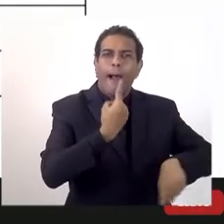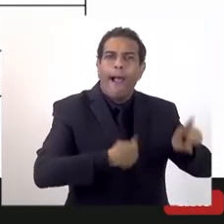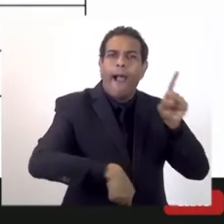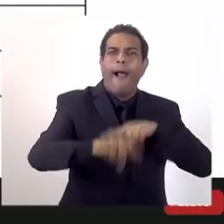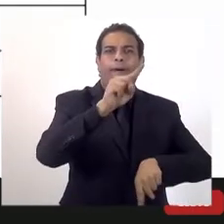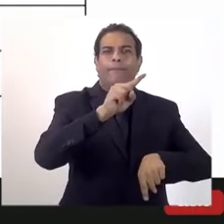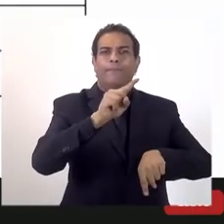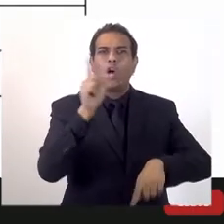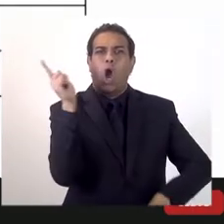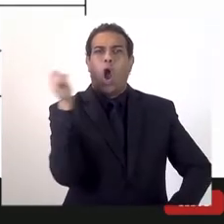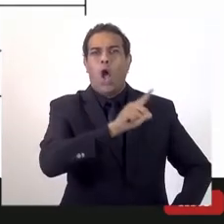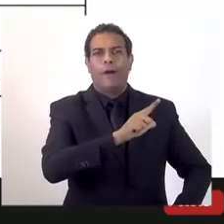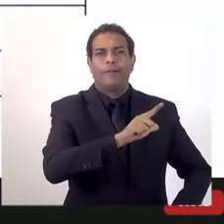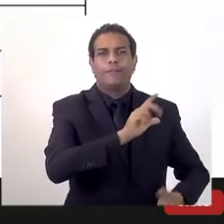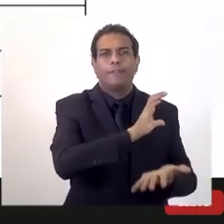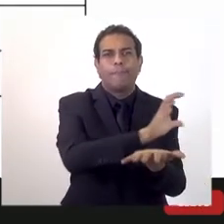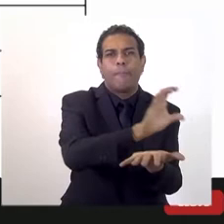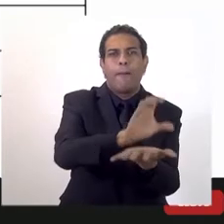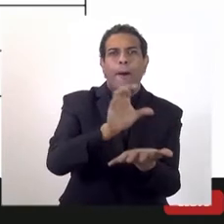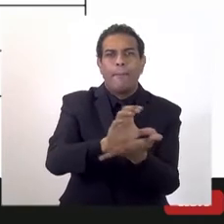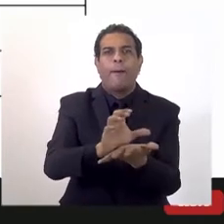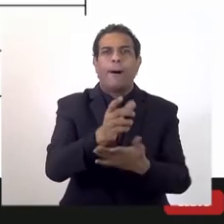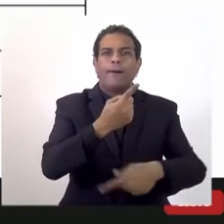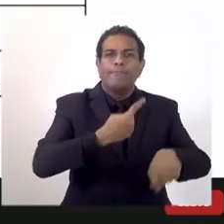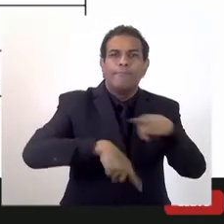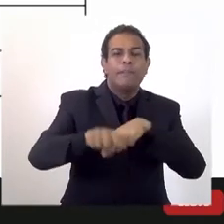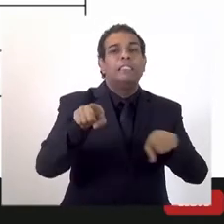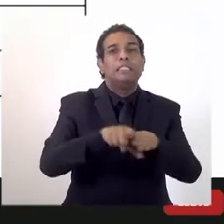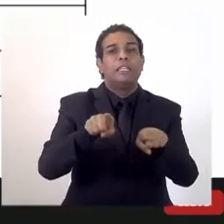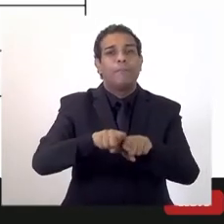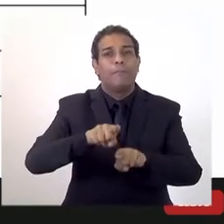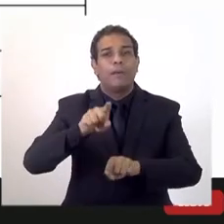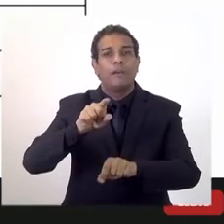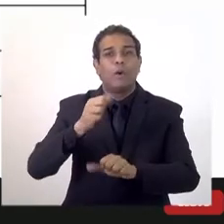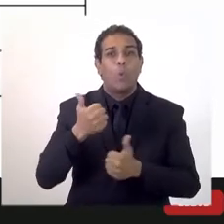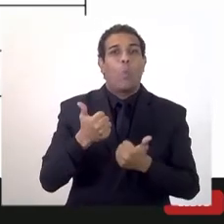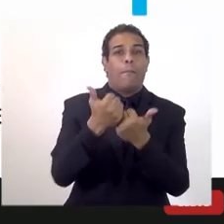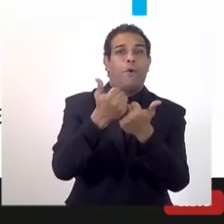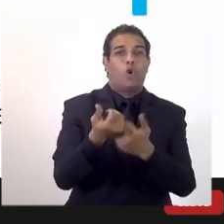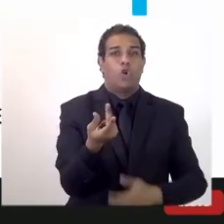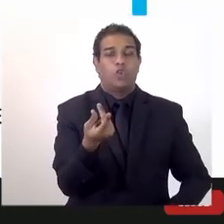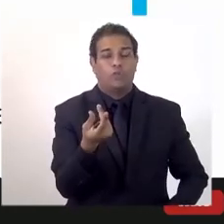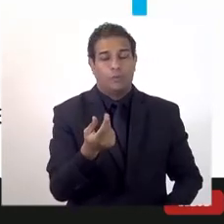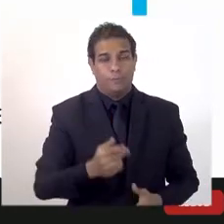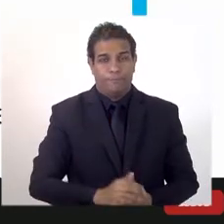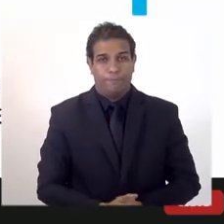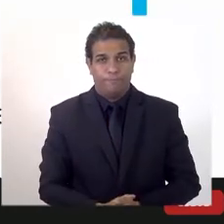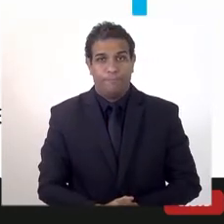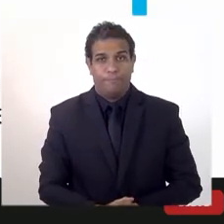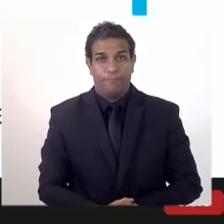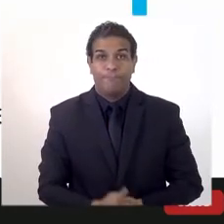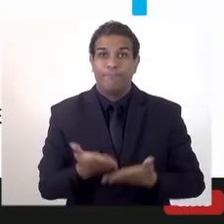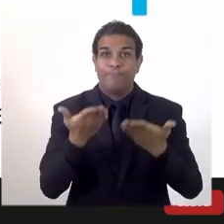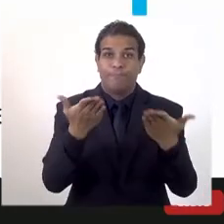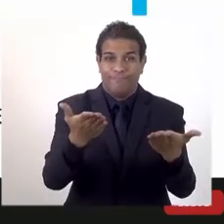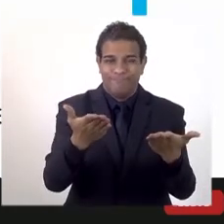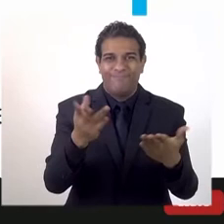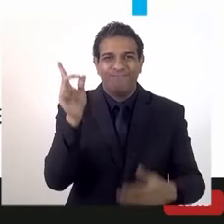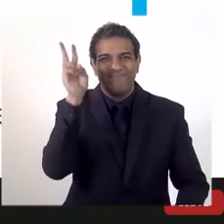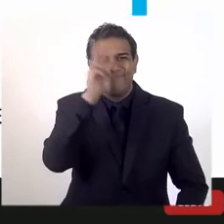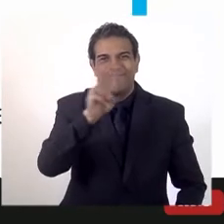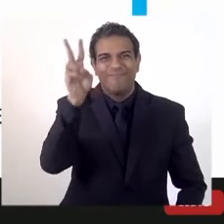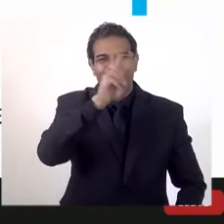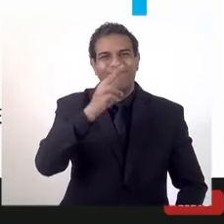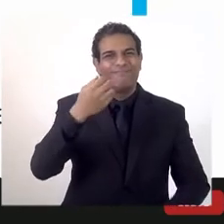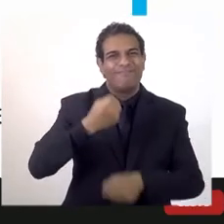estruturantes para a gente reverter isso e a ideia do Fundo Soberano caminha por aí. Pode, por favor. Esse ano também, ano